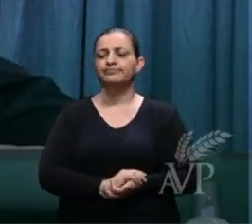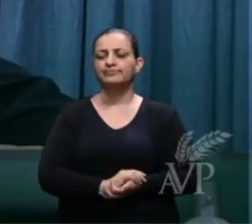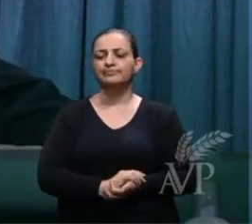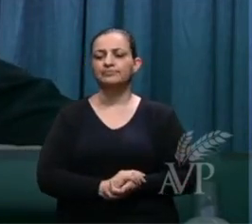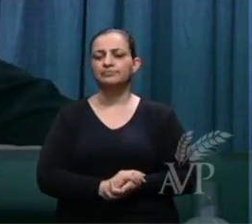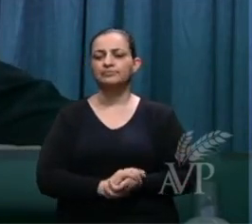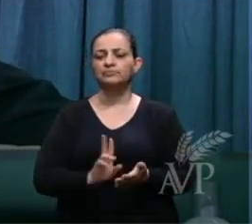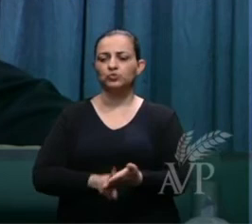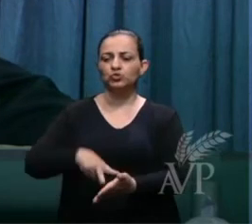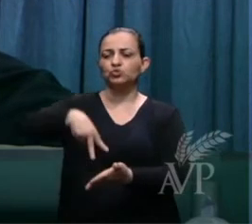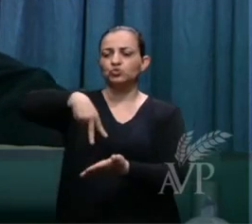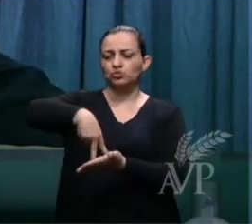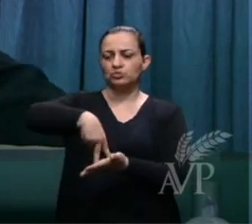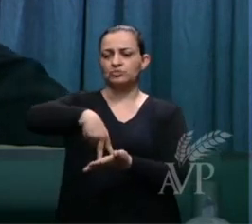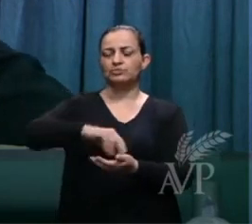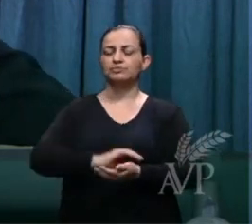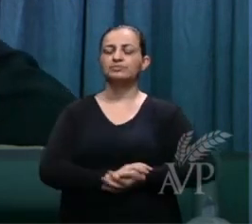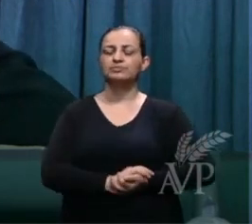fiquemos de pé